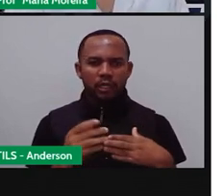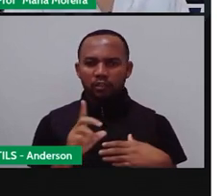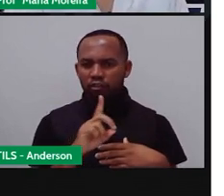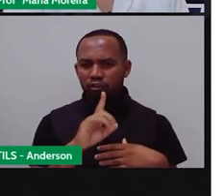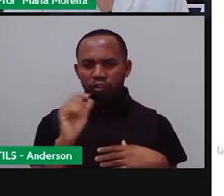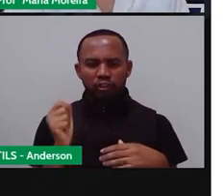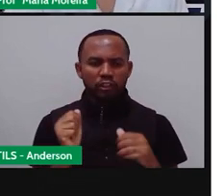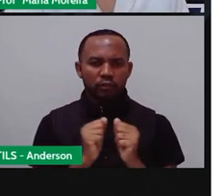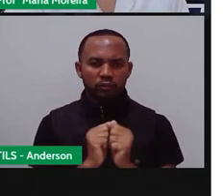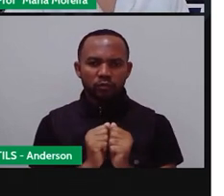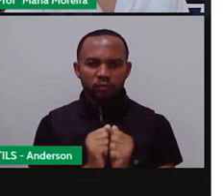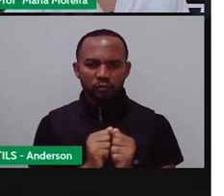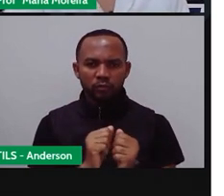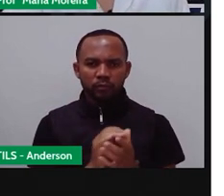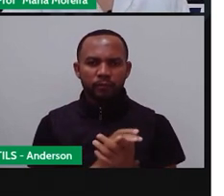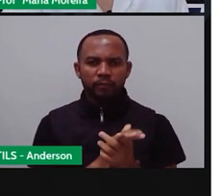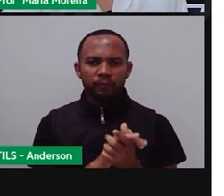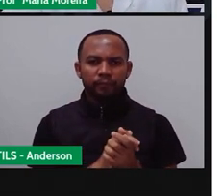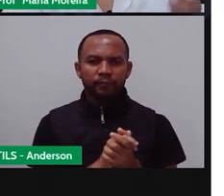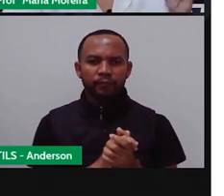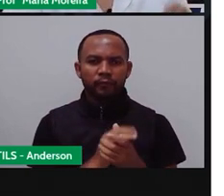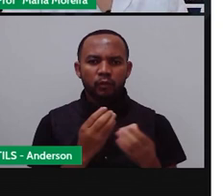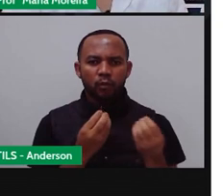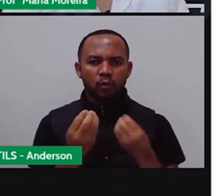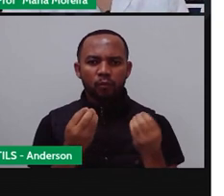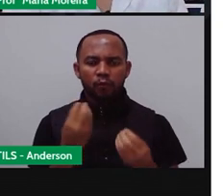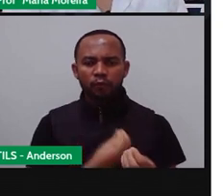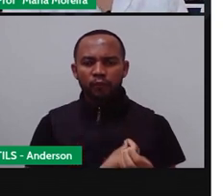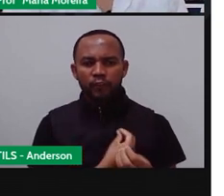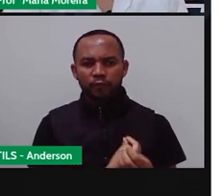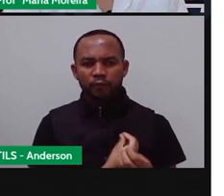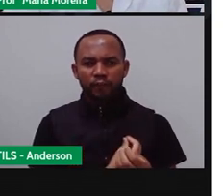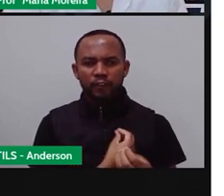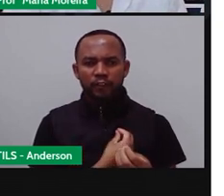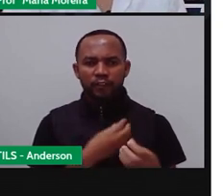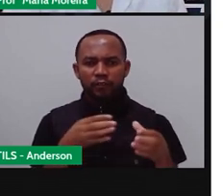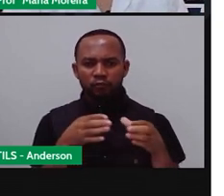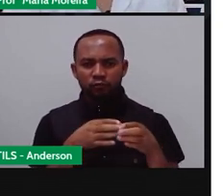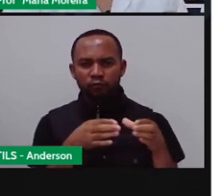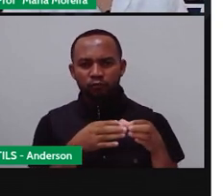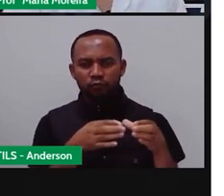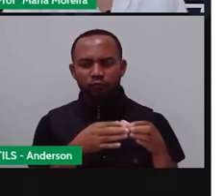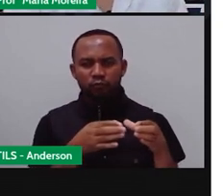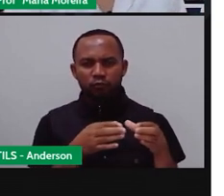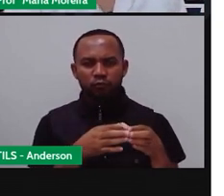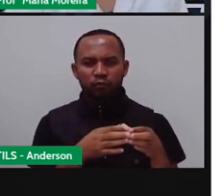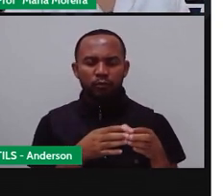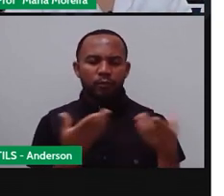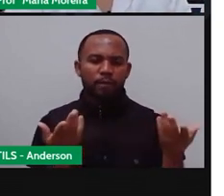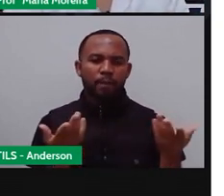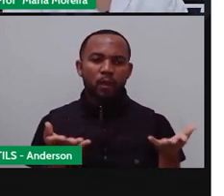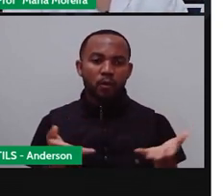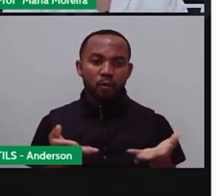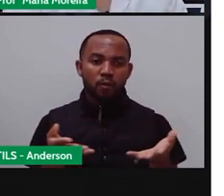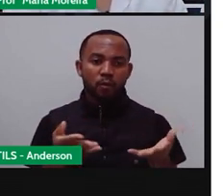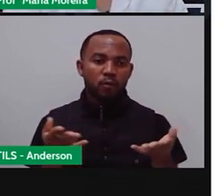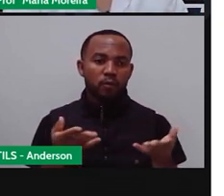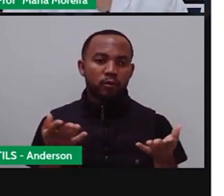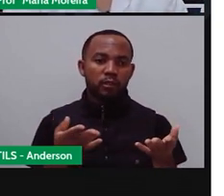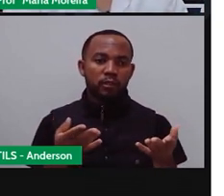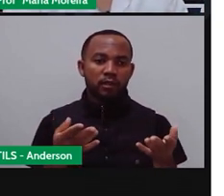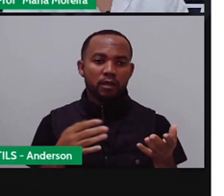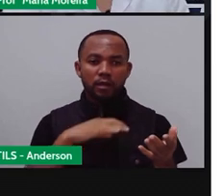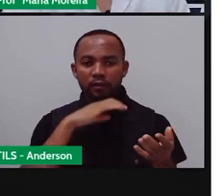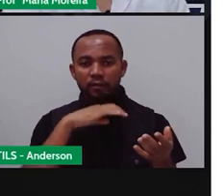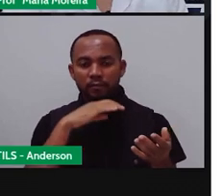dele, mas ele tá sempre ali. Com esse convívio, algumas espécies, né, que antes viviam soltas, livres pela